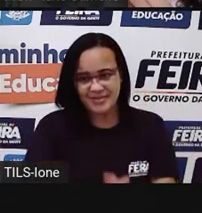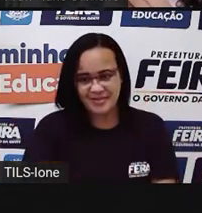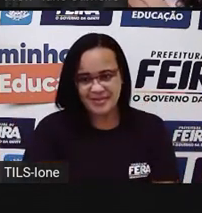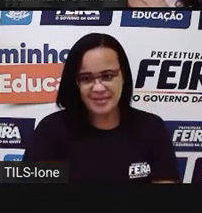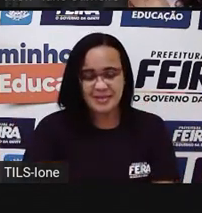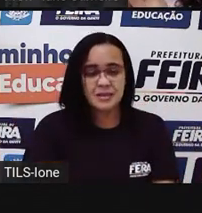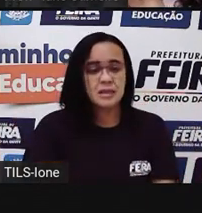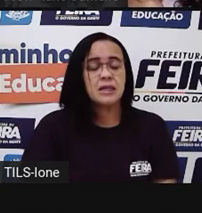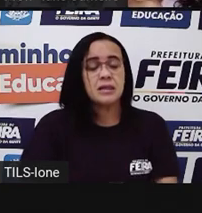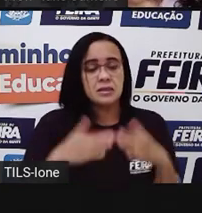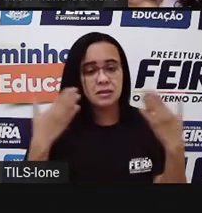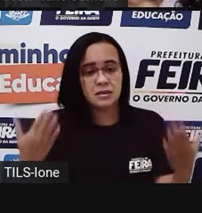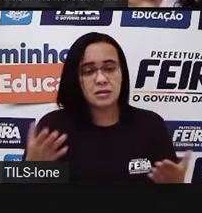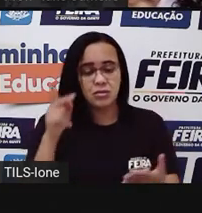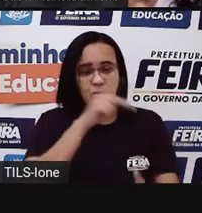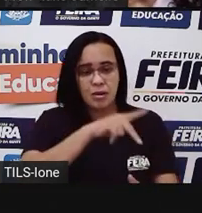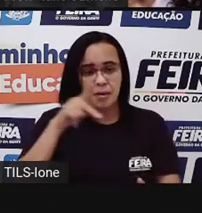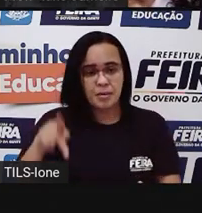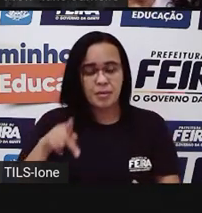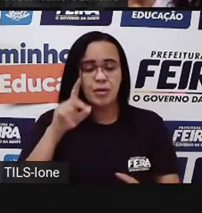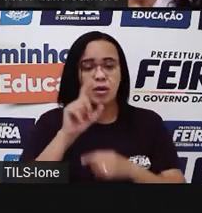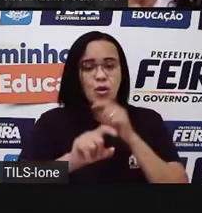Então, a Prova colocou aqui também.